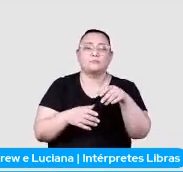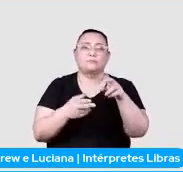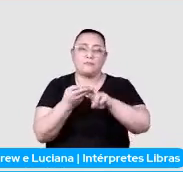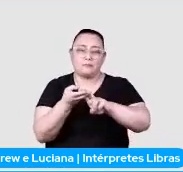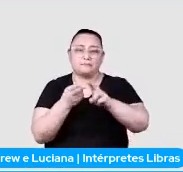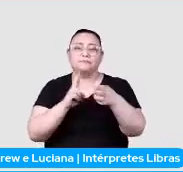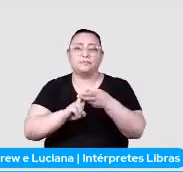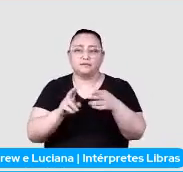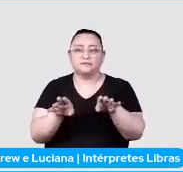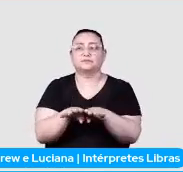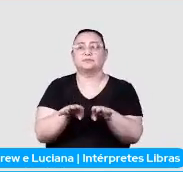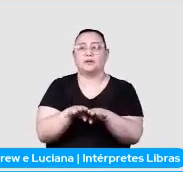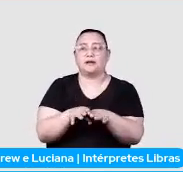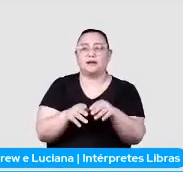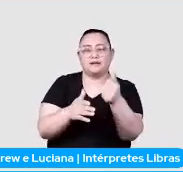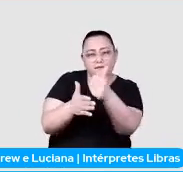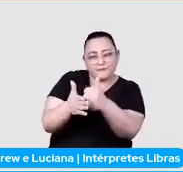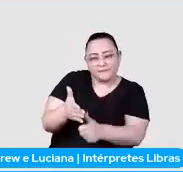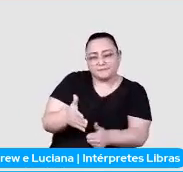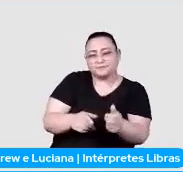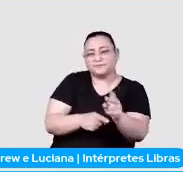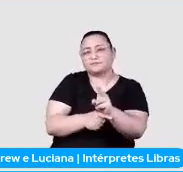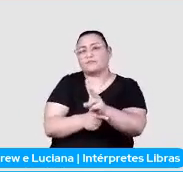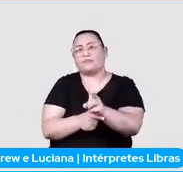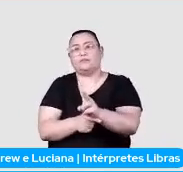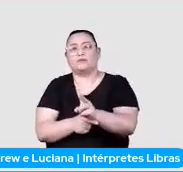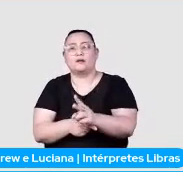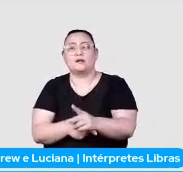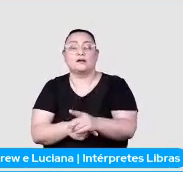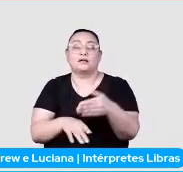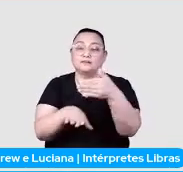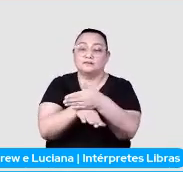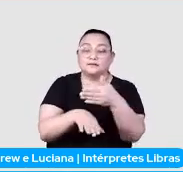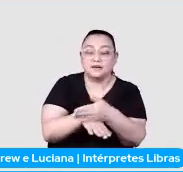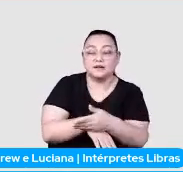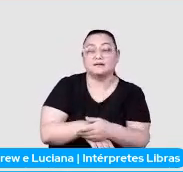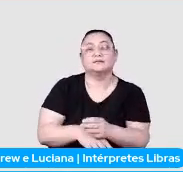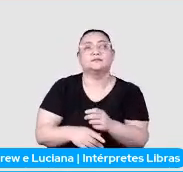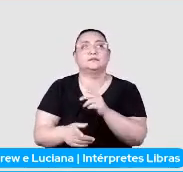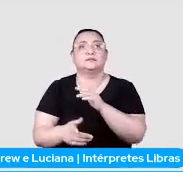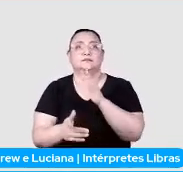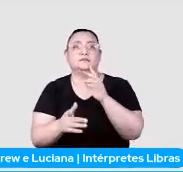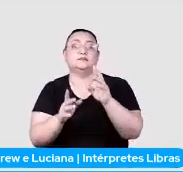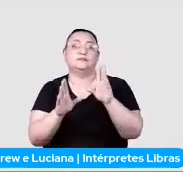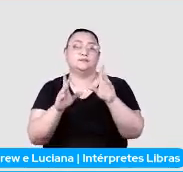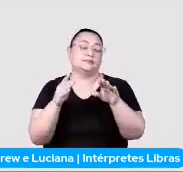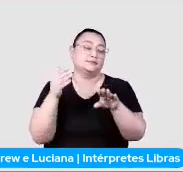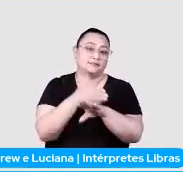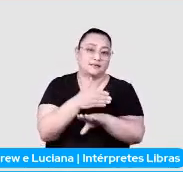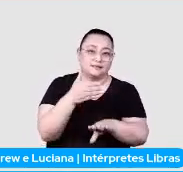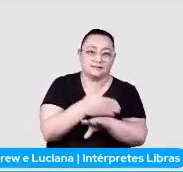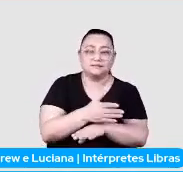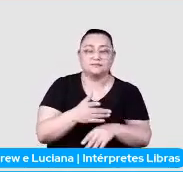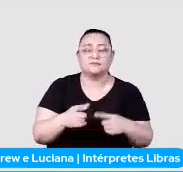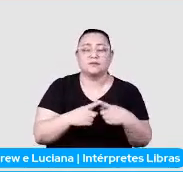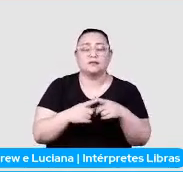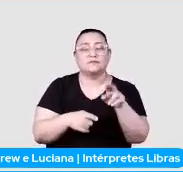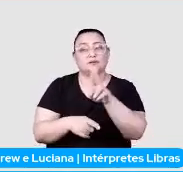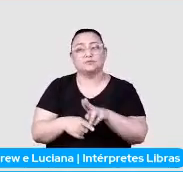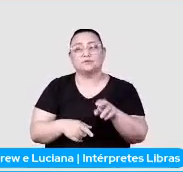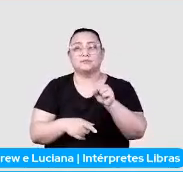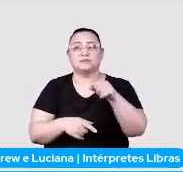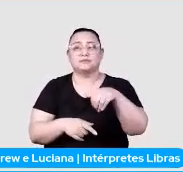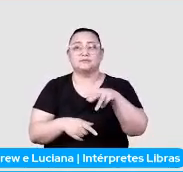como tarefa monitorar e validar as suas entradas e saídas da sua Spiders. E ele faz uso de sinos para